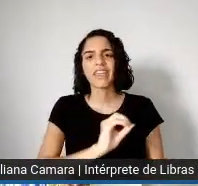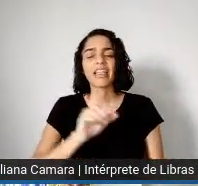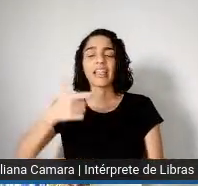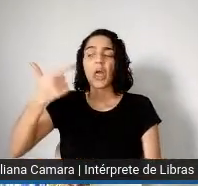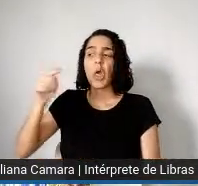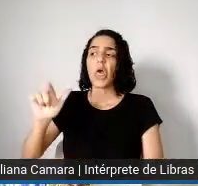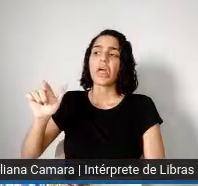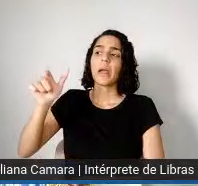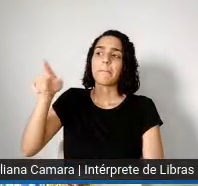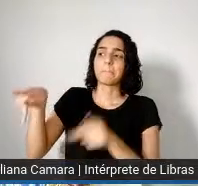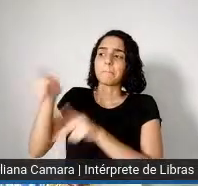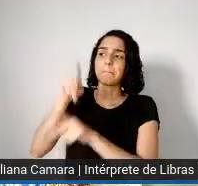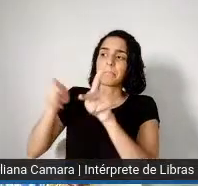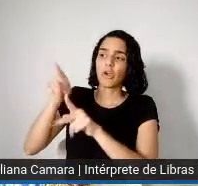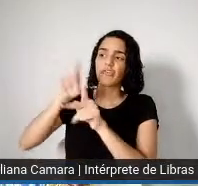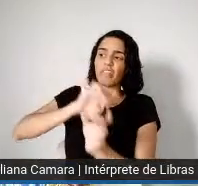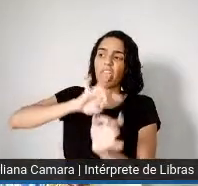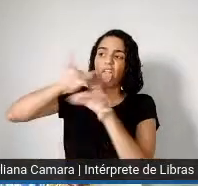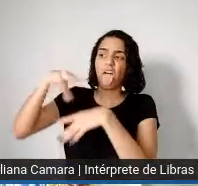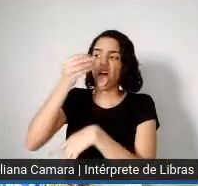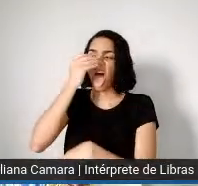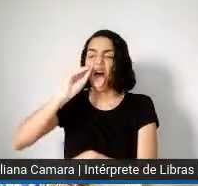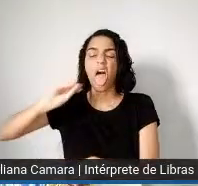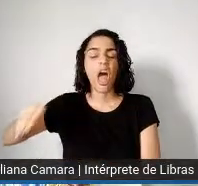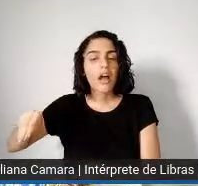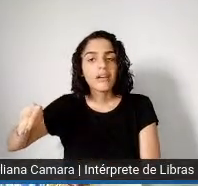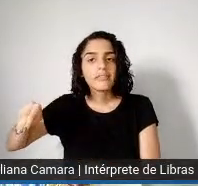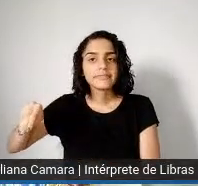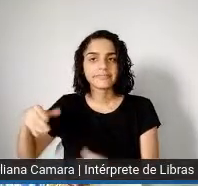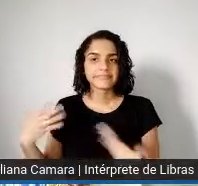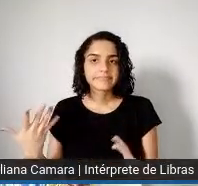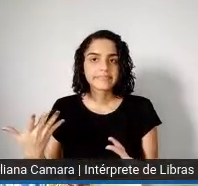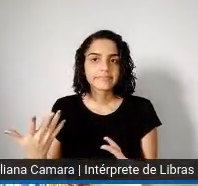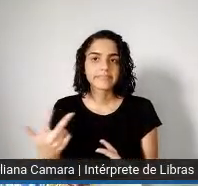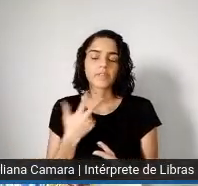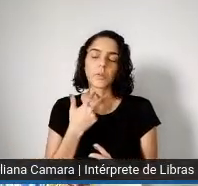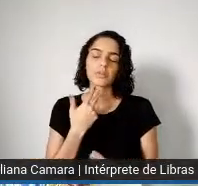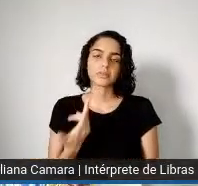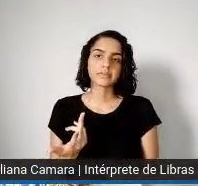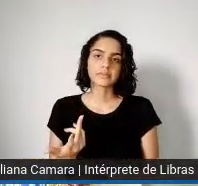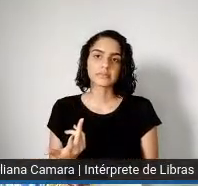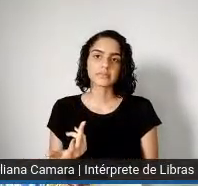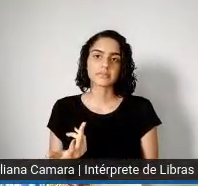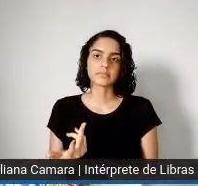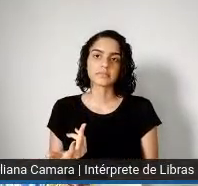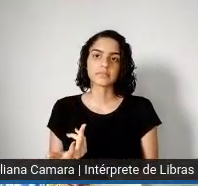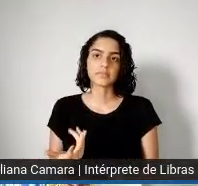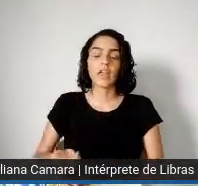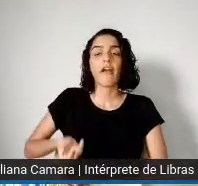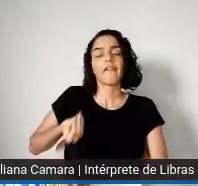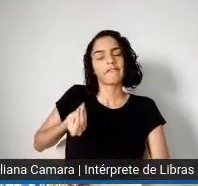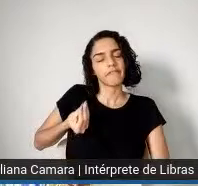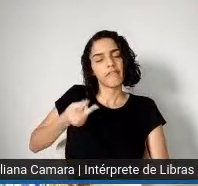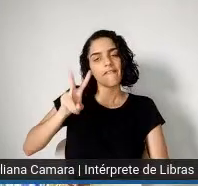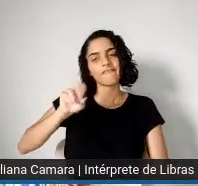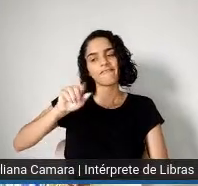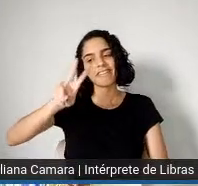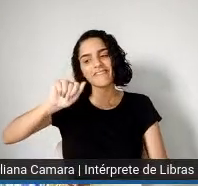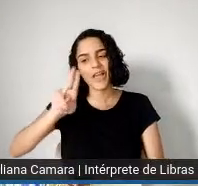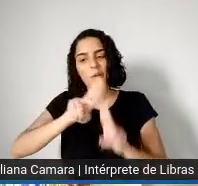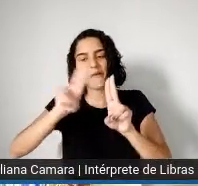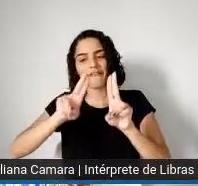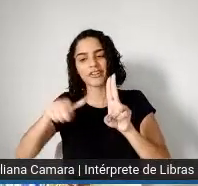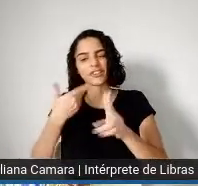parte da população e todos os países menos desenvolvidos para trás. Viva o FRJ e vamos